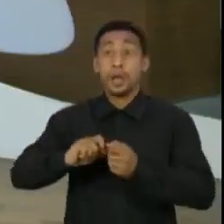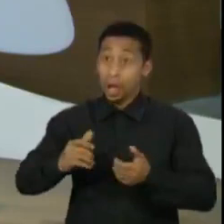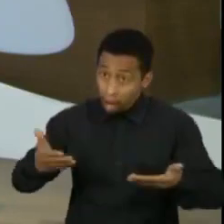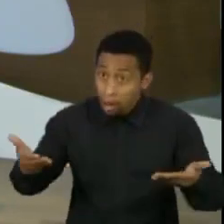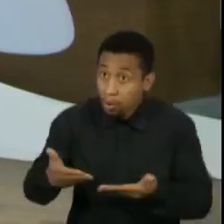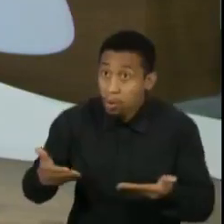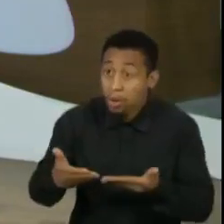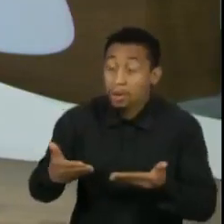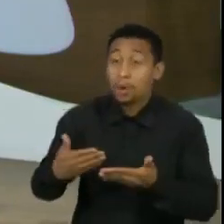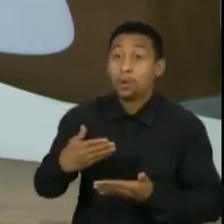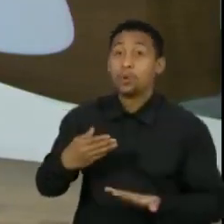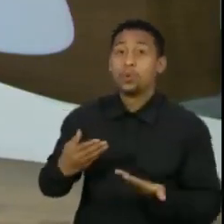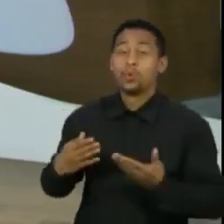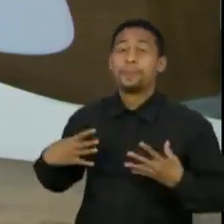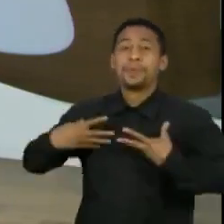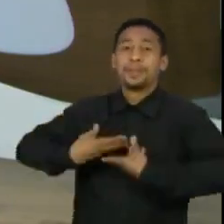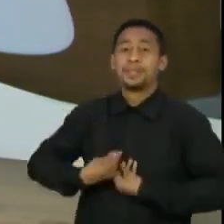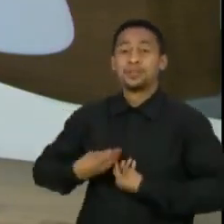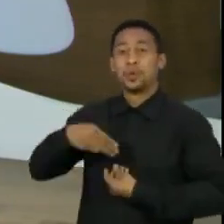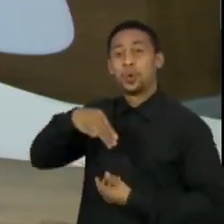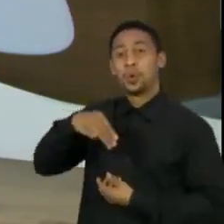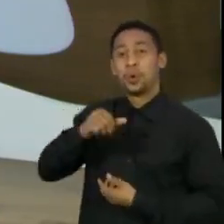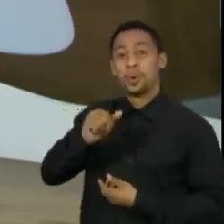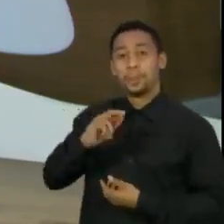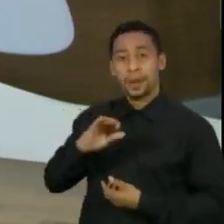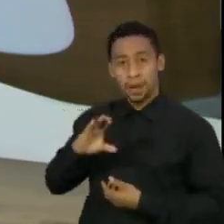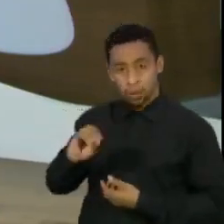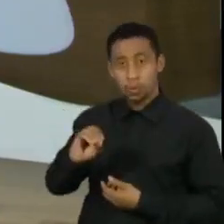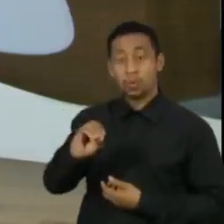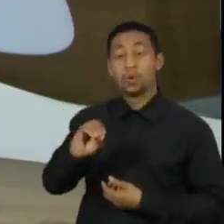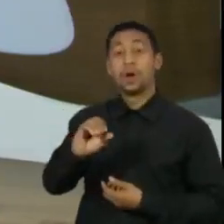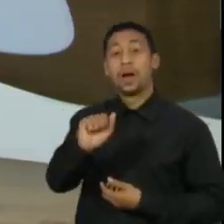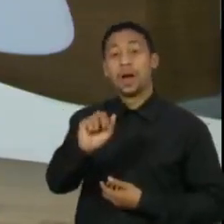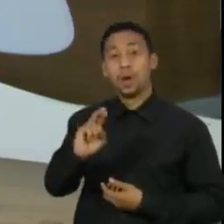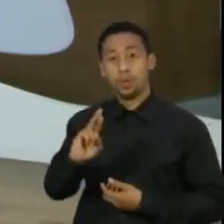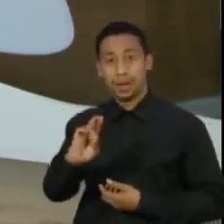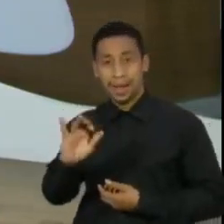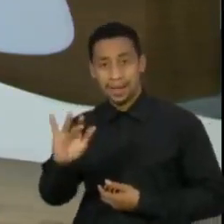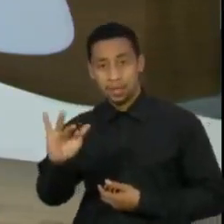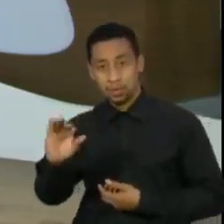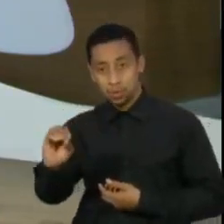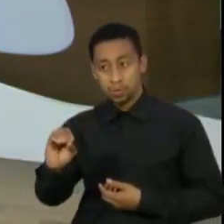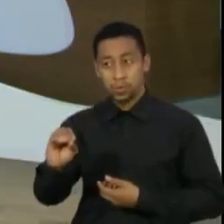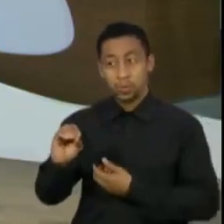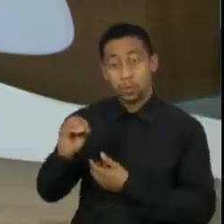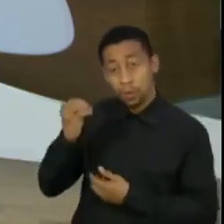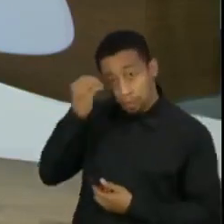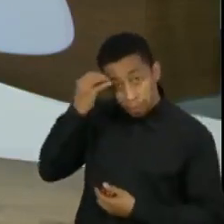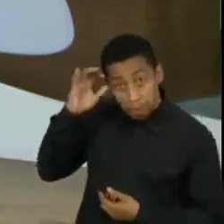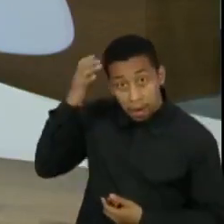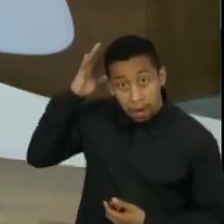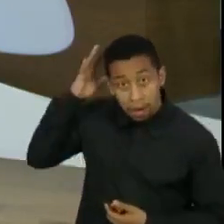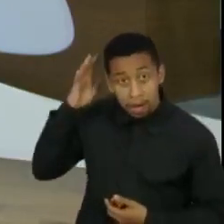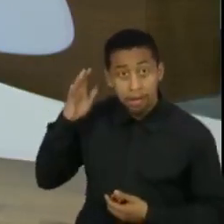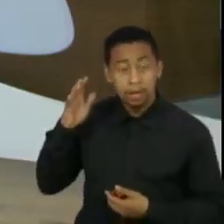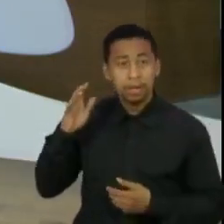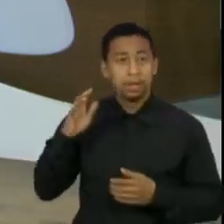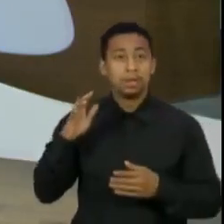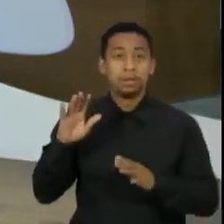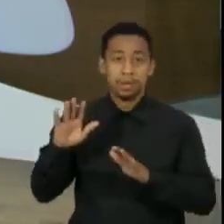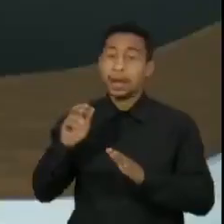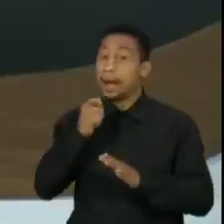Aurélio, com a expulsória, né, dos 75 anos. Não, não, já foi. É, mas ele ainda não designou. designou, né? Não, próximo.